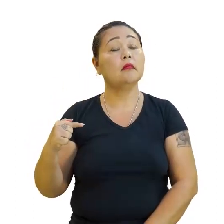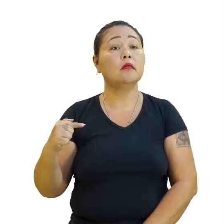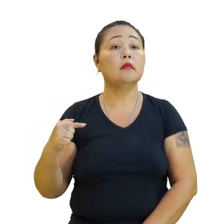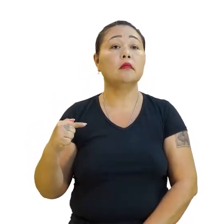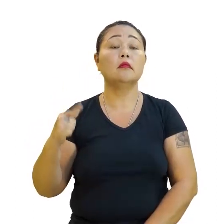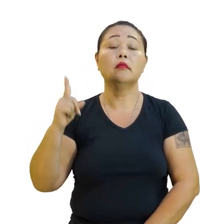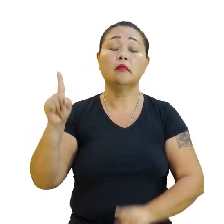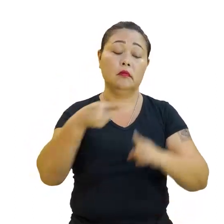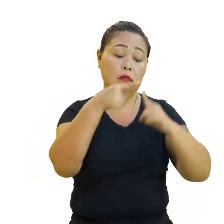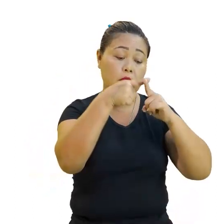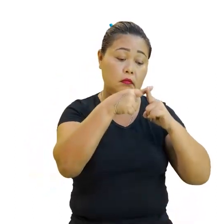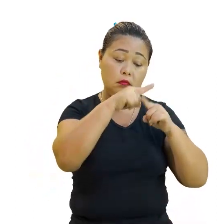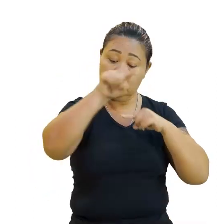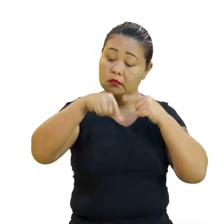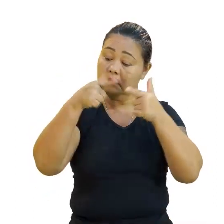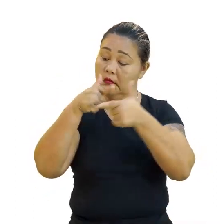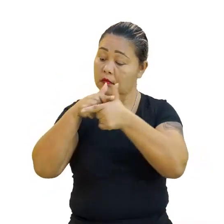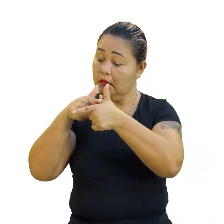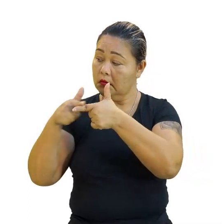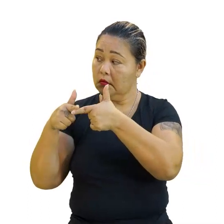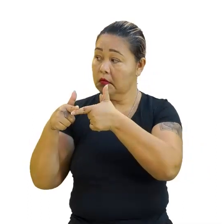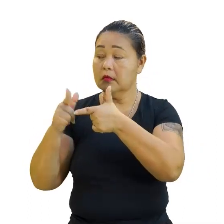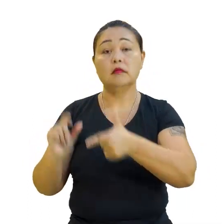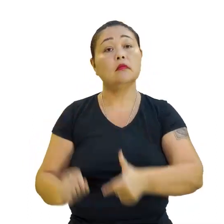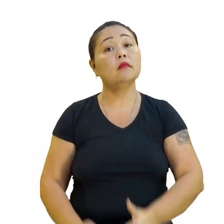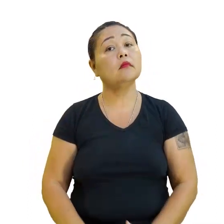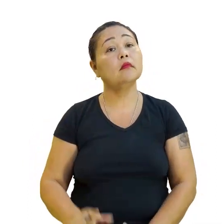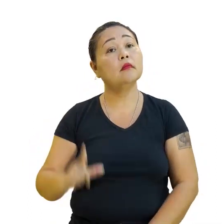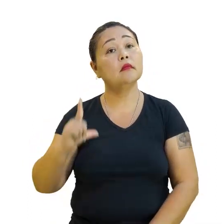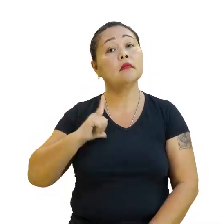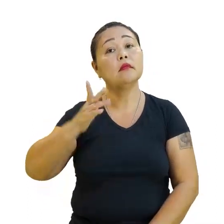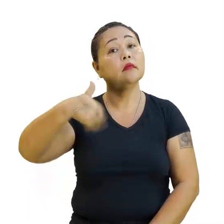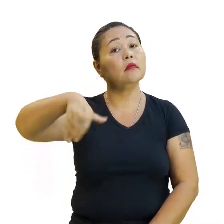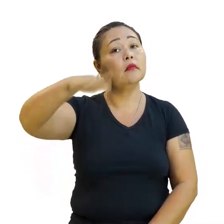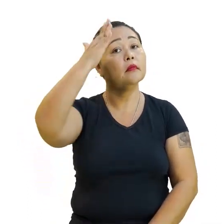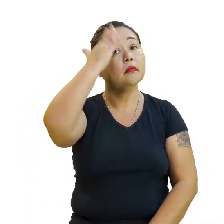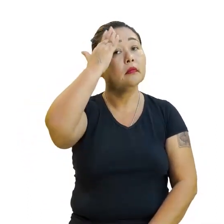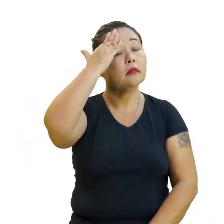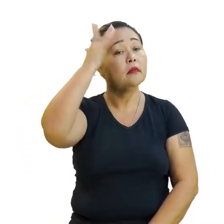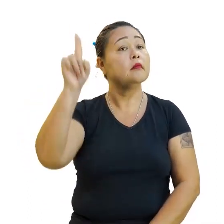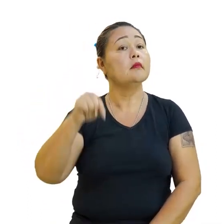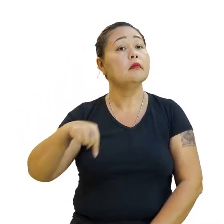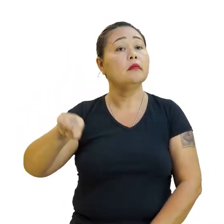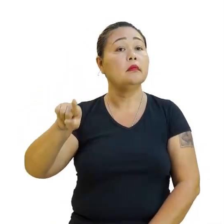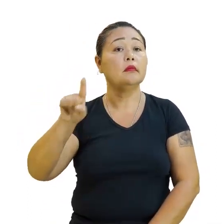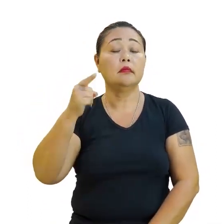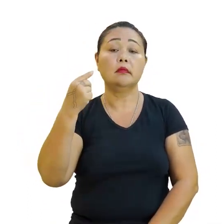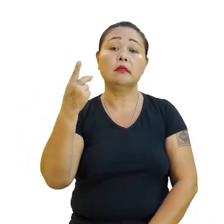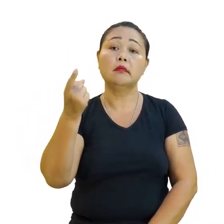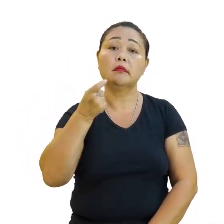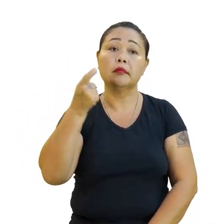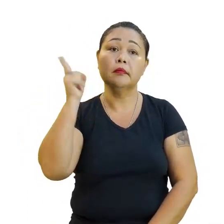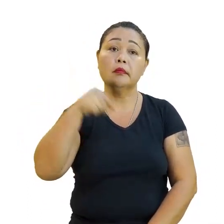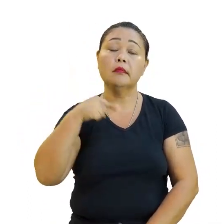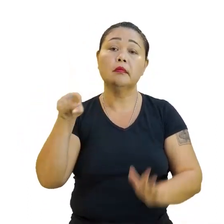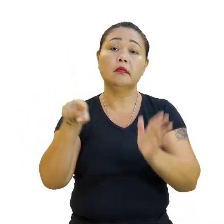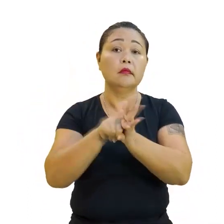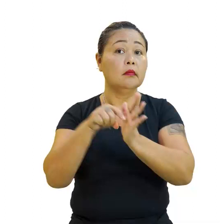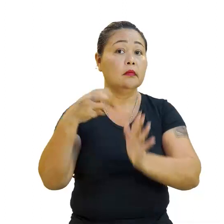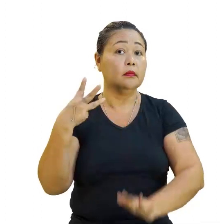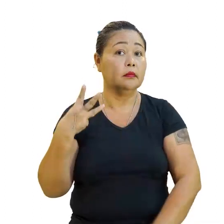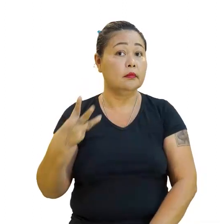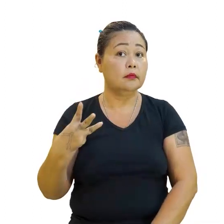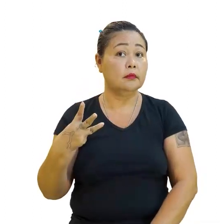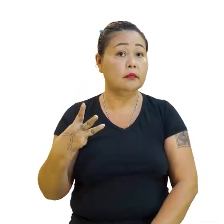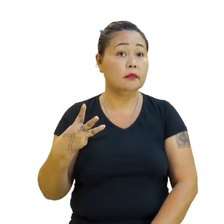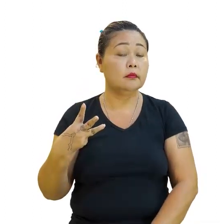multiplicando, vai passar dividindo e eles estão carecas de saber. E o x é igual a quem? Menos 3. Então,